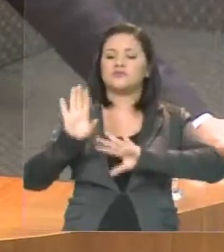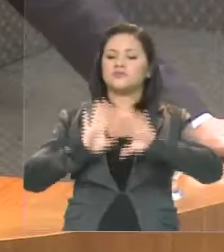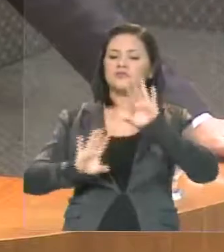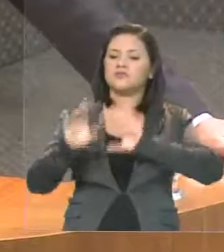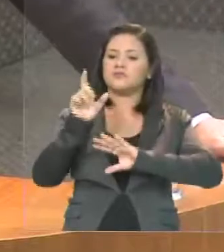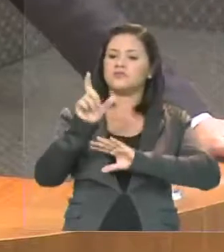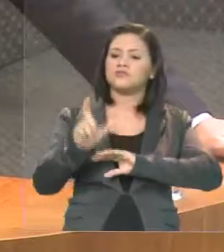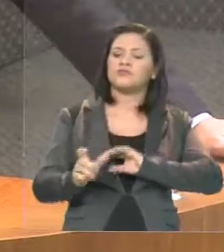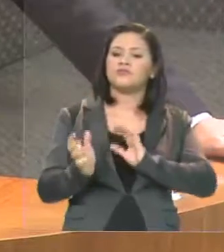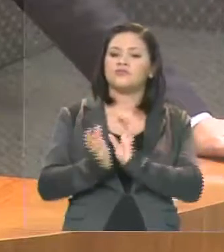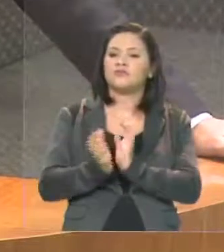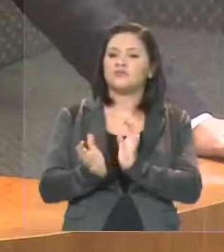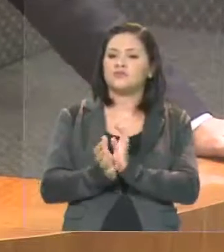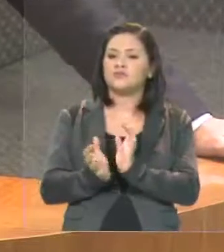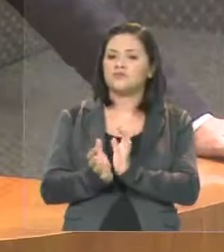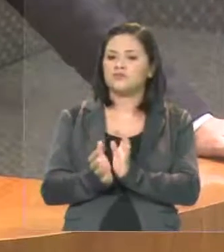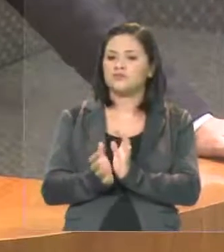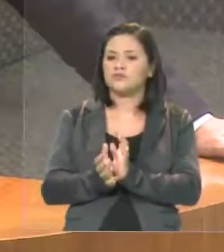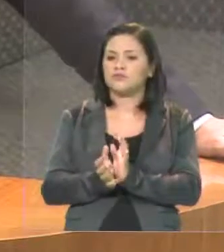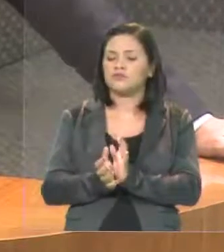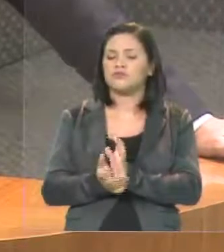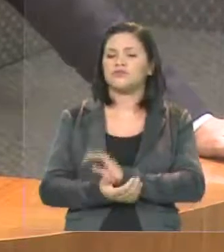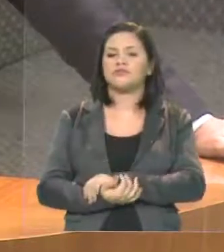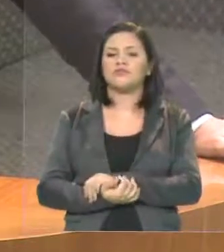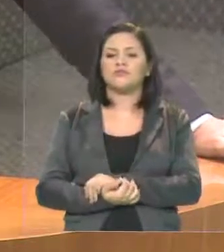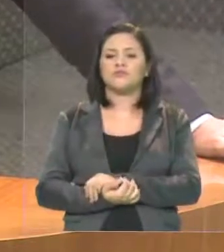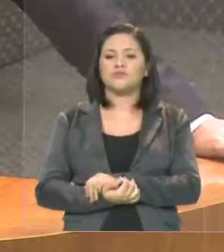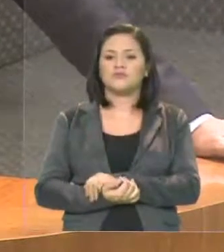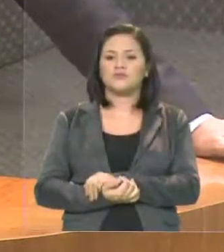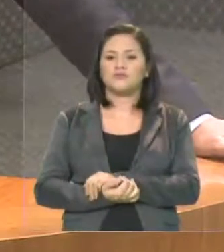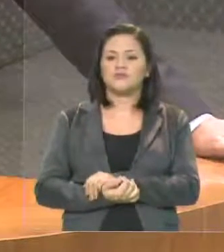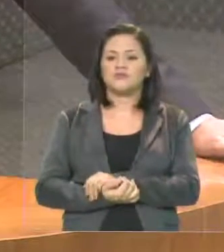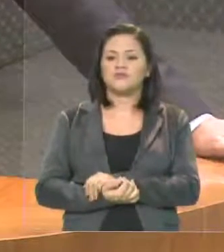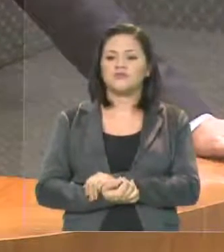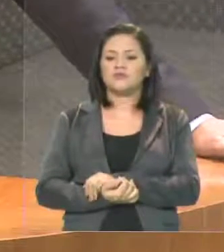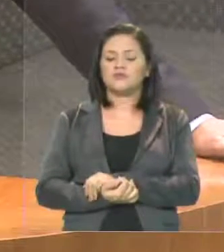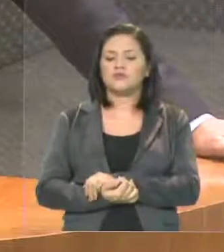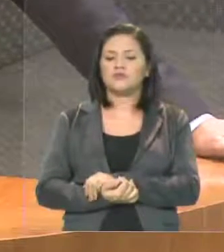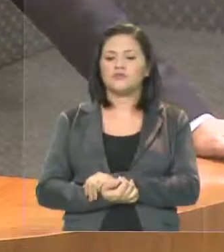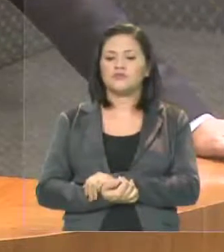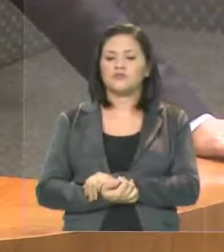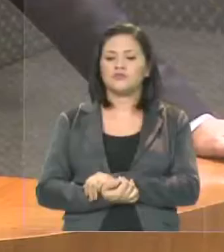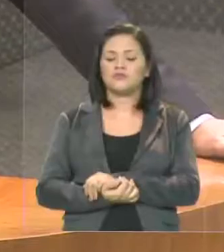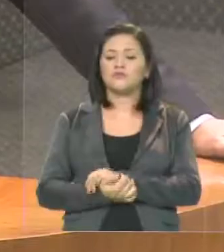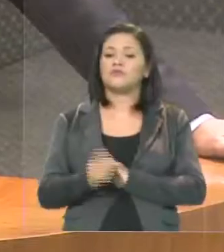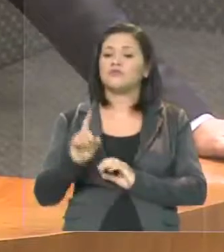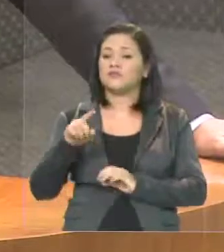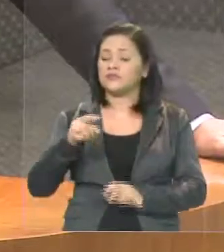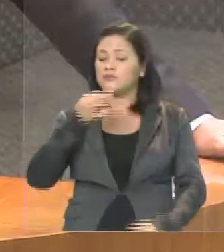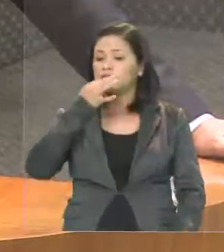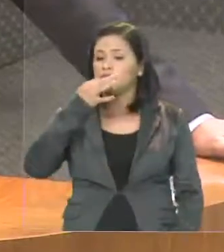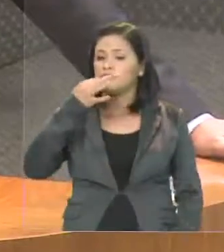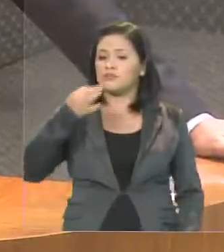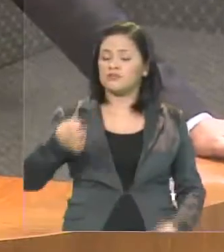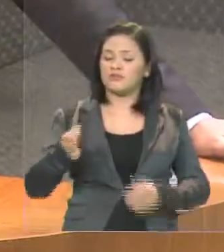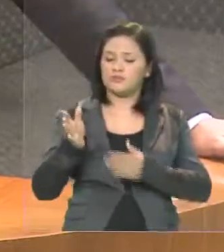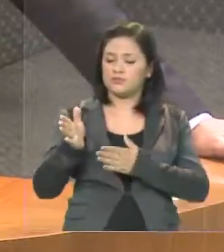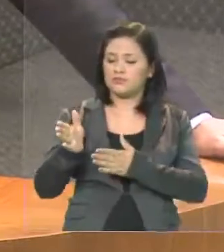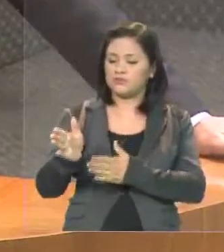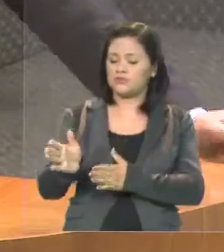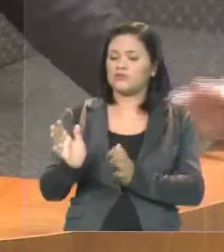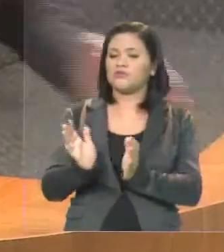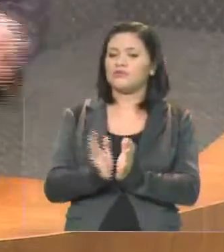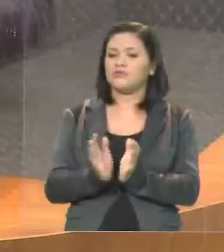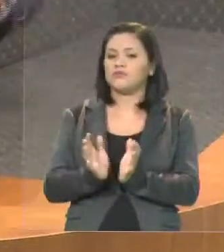para qualquer um lado que assim se posicionar. E essa tem sido a posição do partido, que só tomará